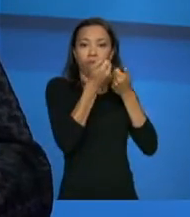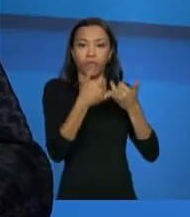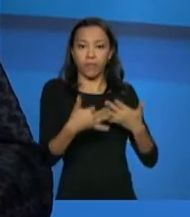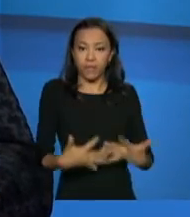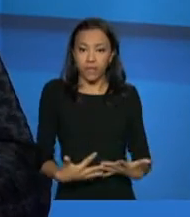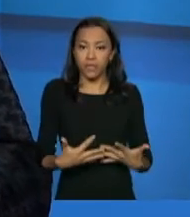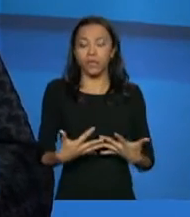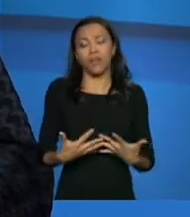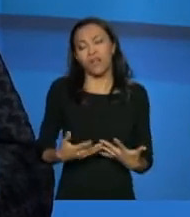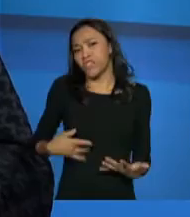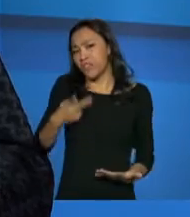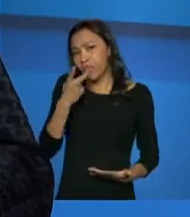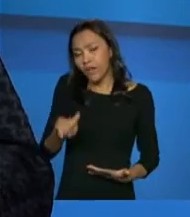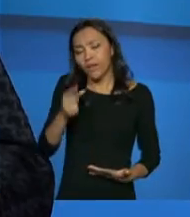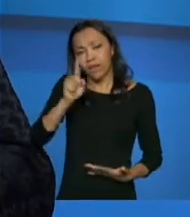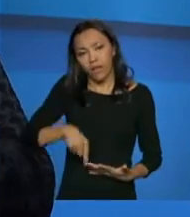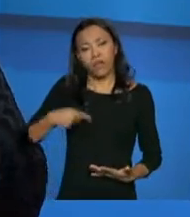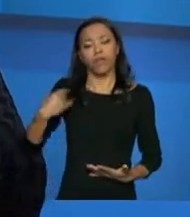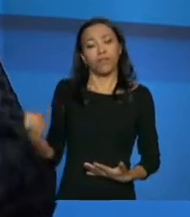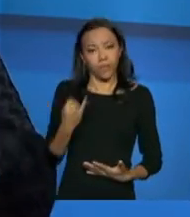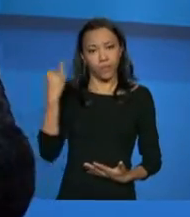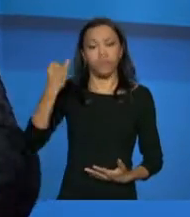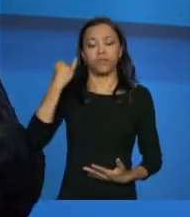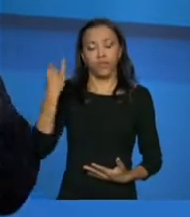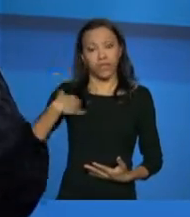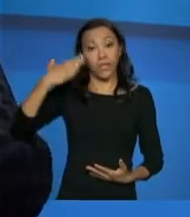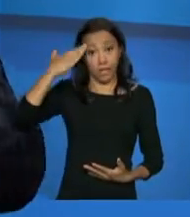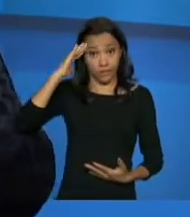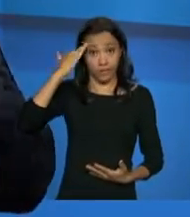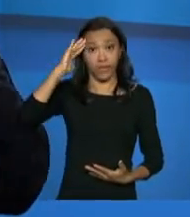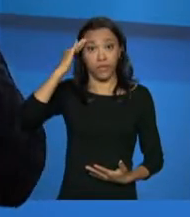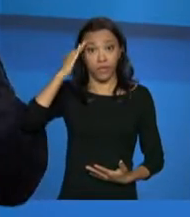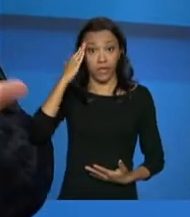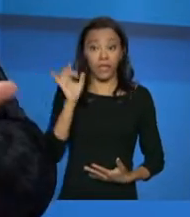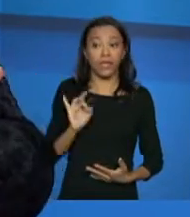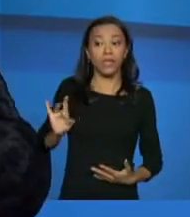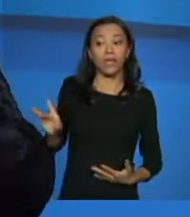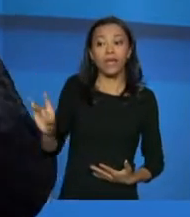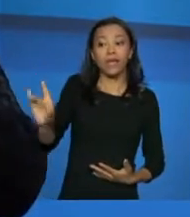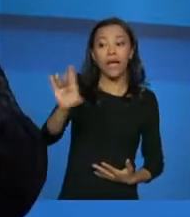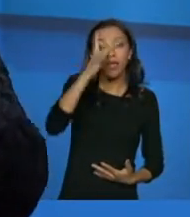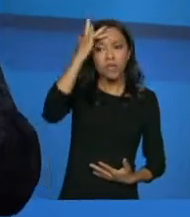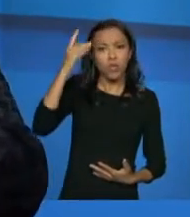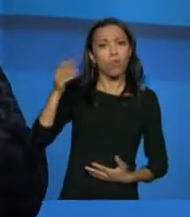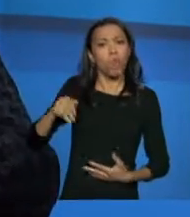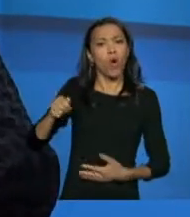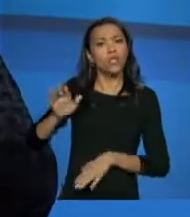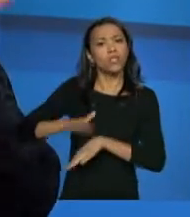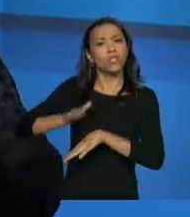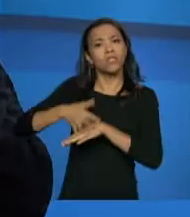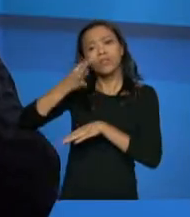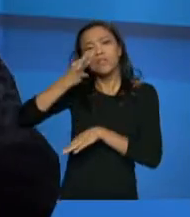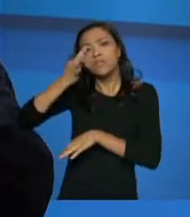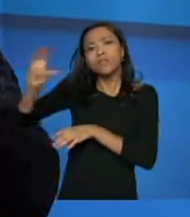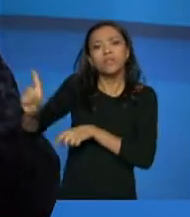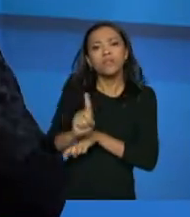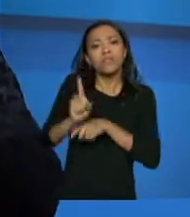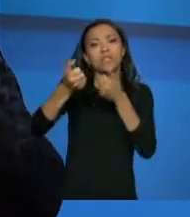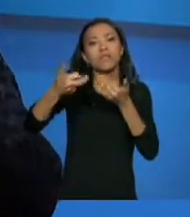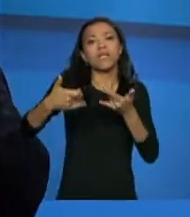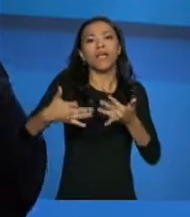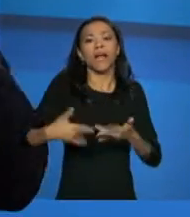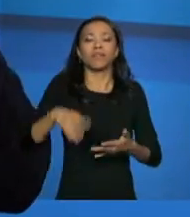como uma questão fundamental, você entender que o cidadão é uma pessoa que pode prestar suas informações, não precisa ele ficar eternamente